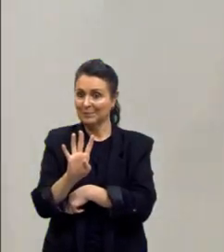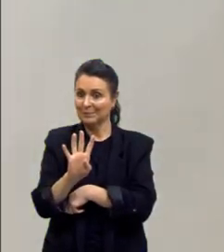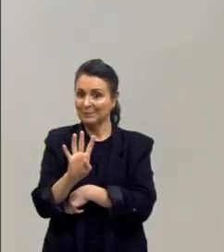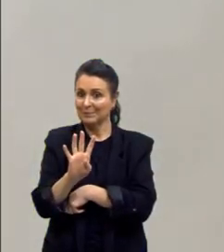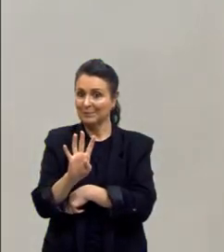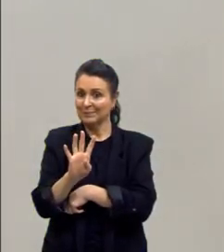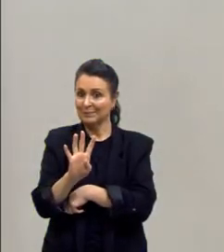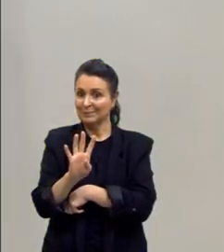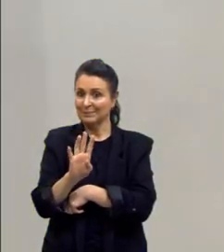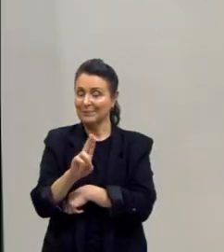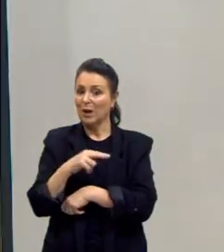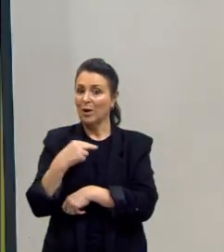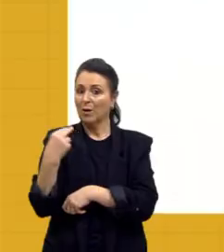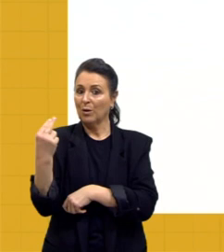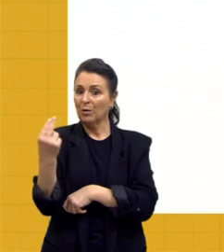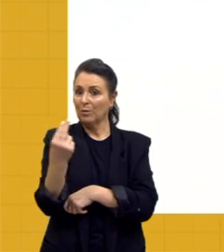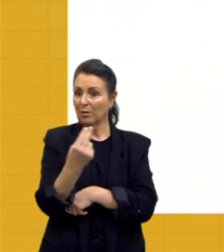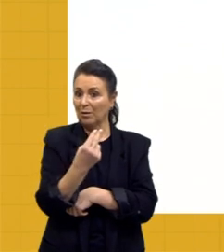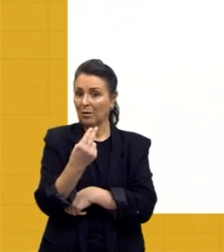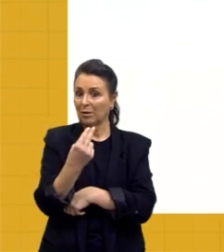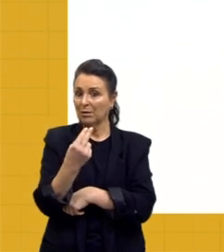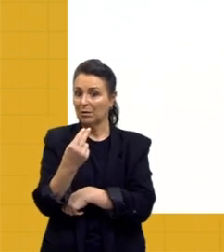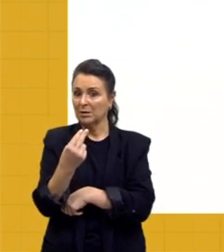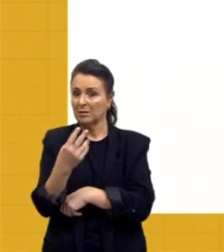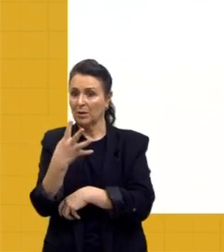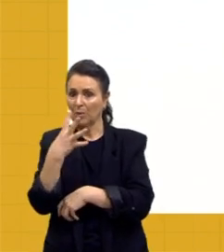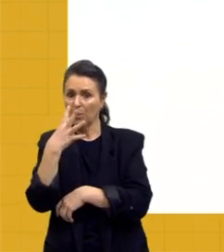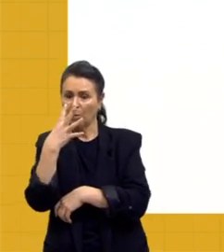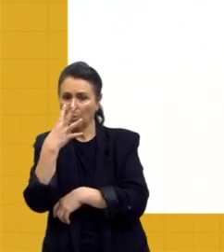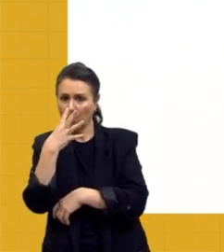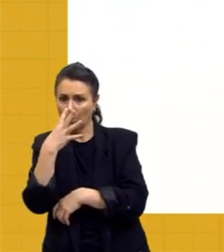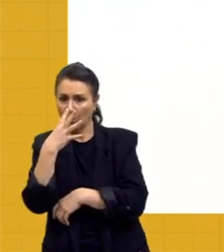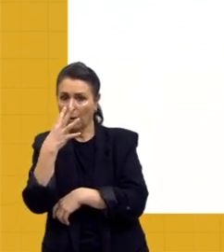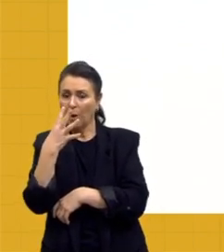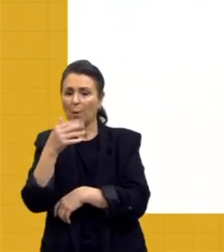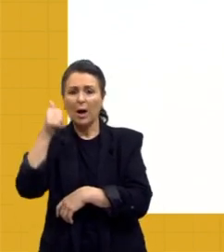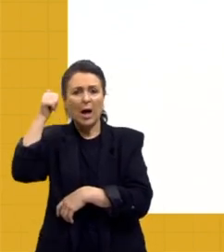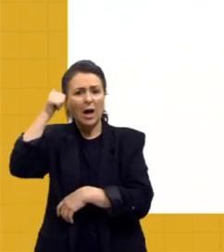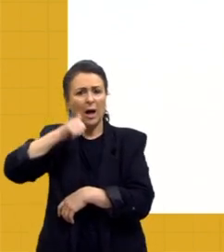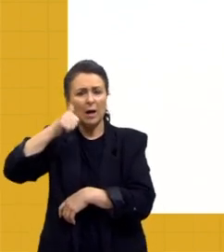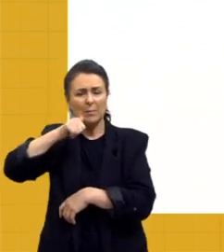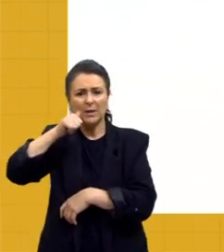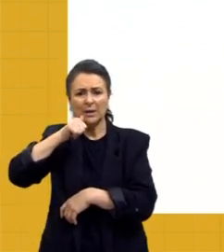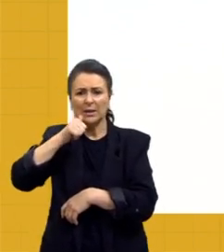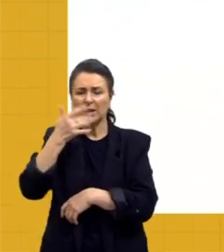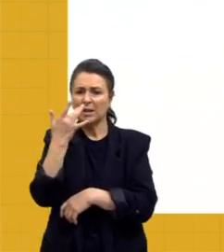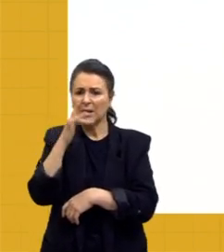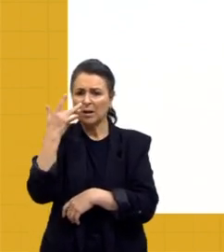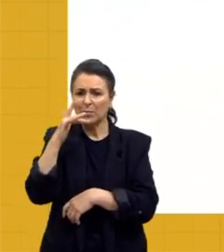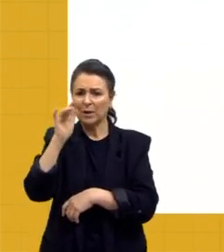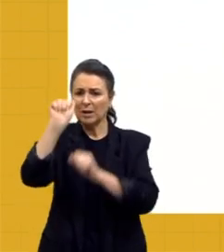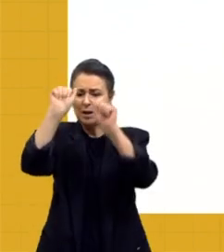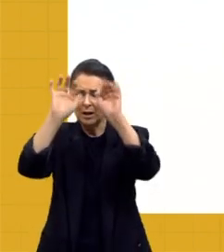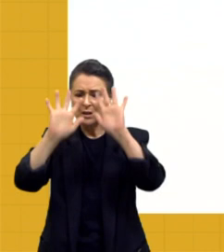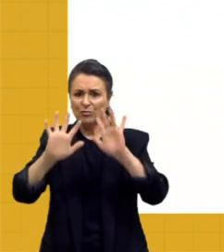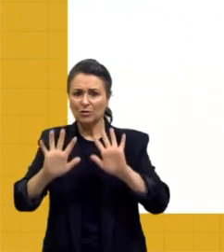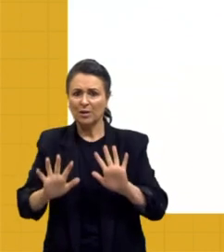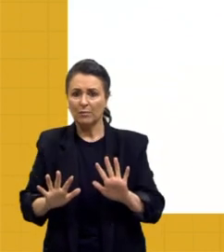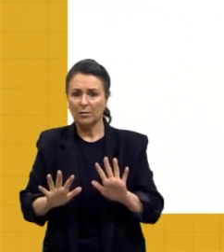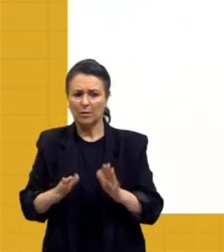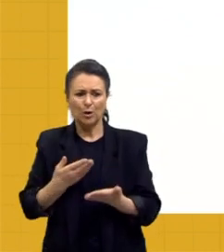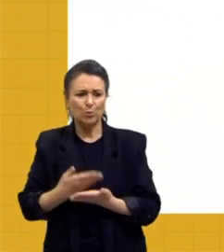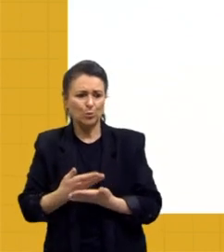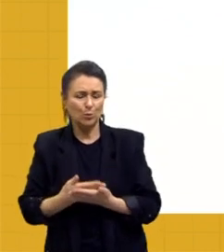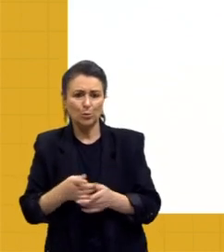nós que ficarmos assim, como a Branca de Neve nesse meme, nesse último meme, e ela diz, estudar é o estudo,